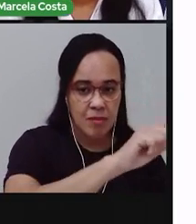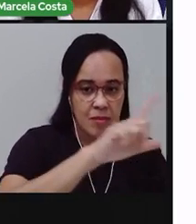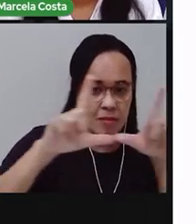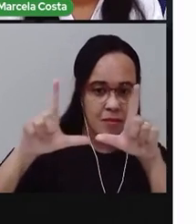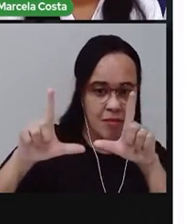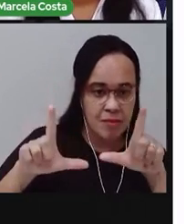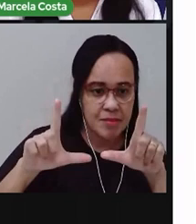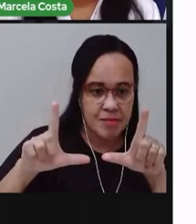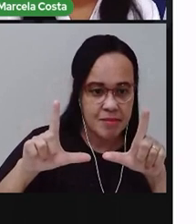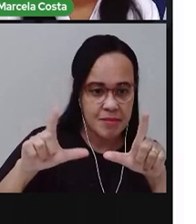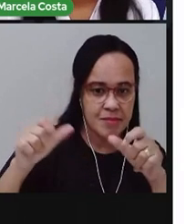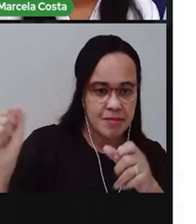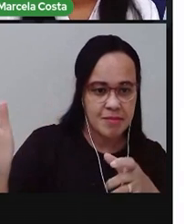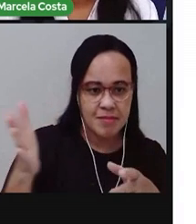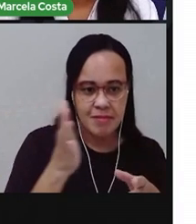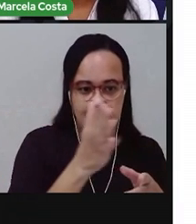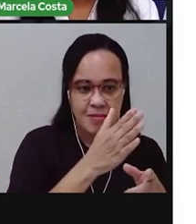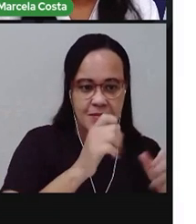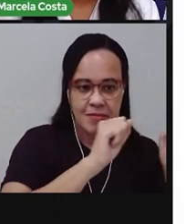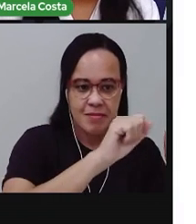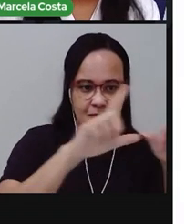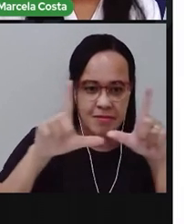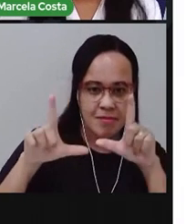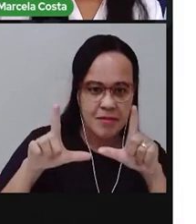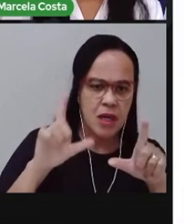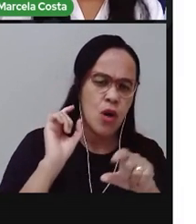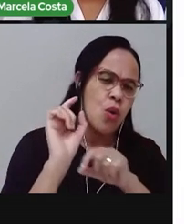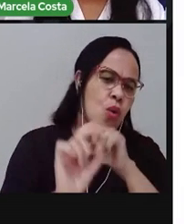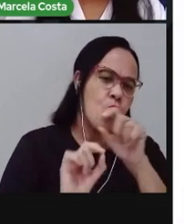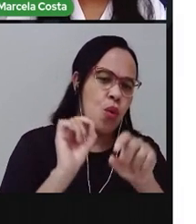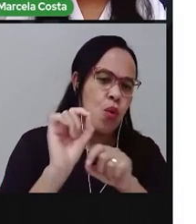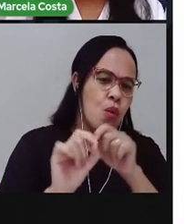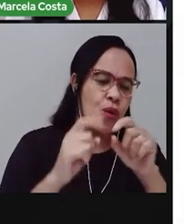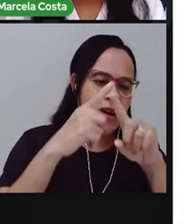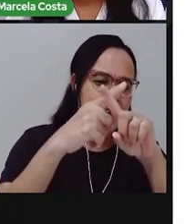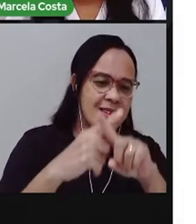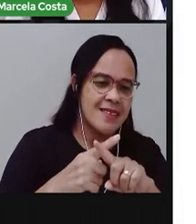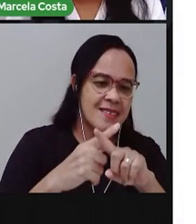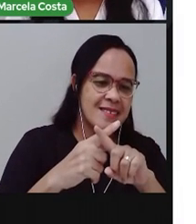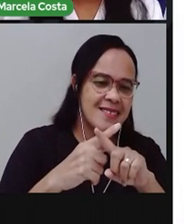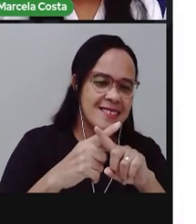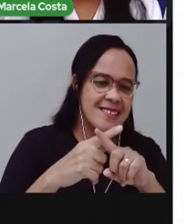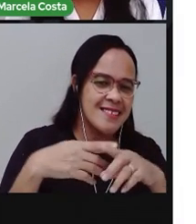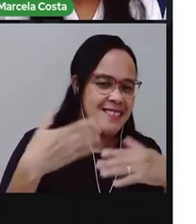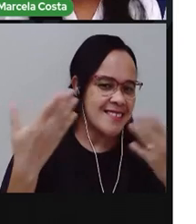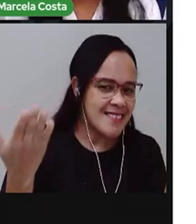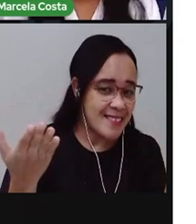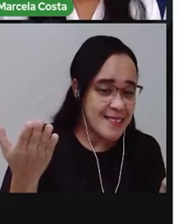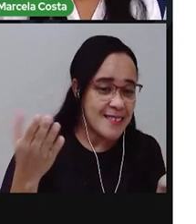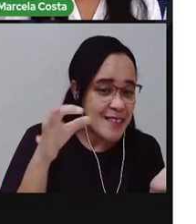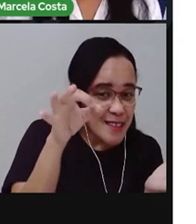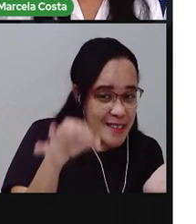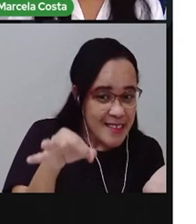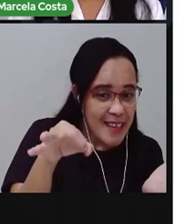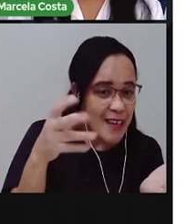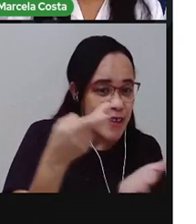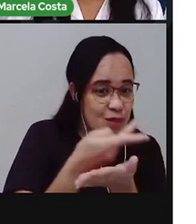colocar o slide de novo, para mostrar a forma escrita dessa ação que eu fiz para você, ver se você acertou.